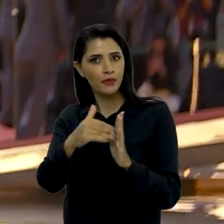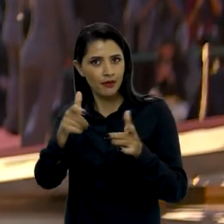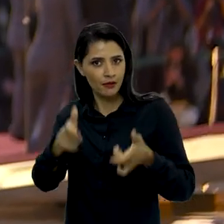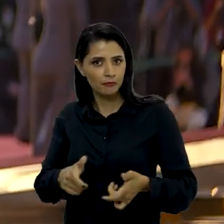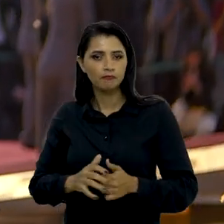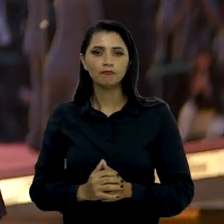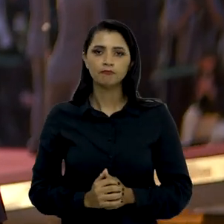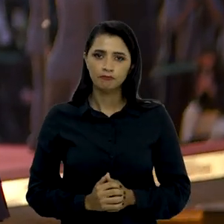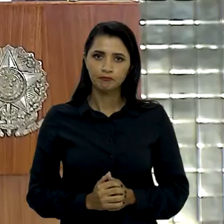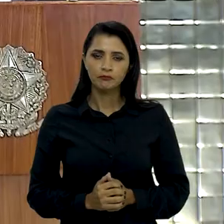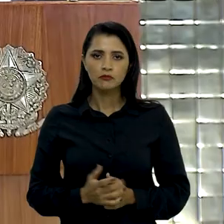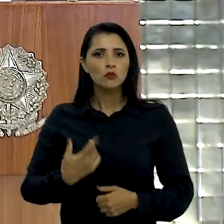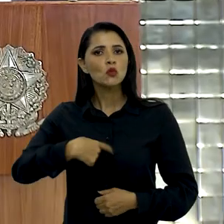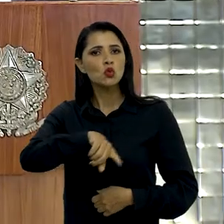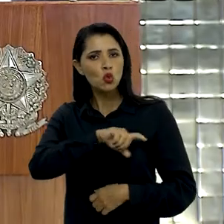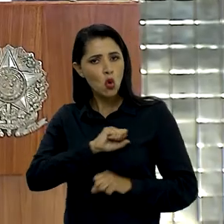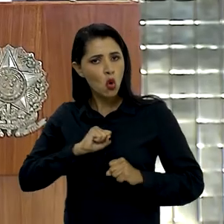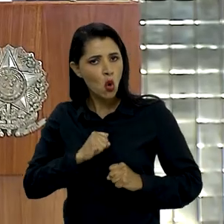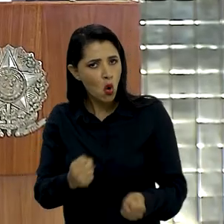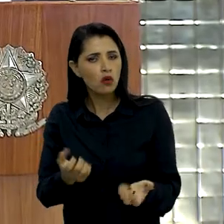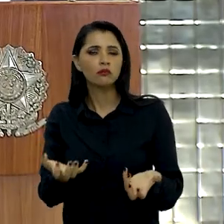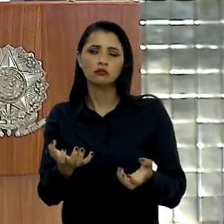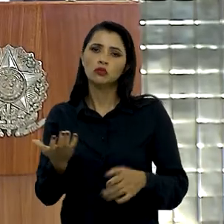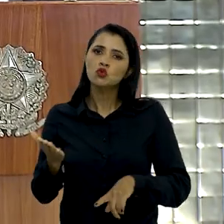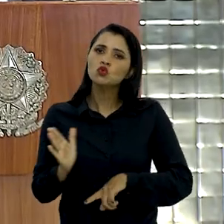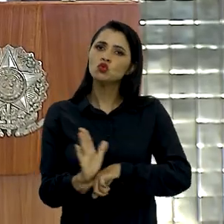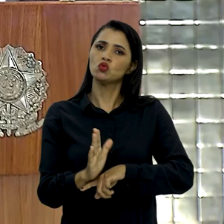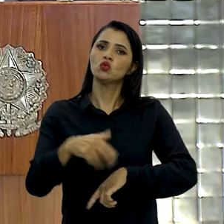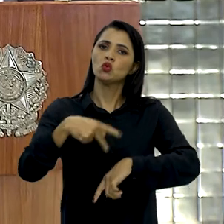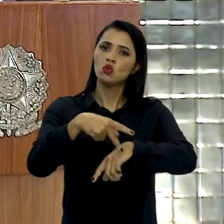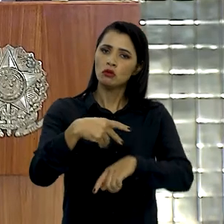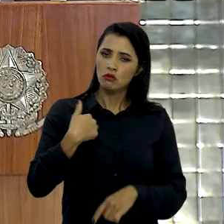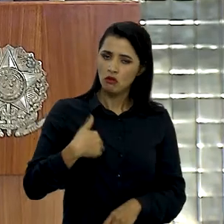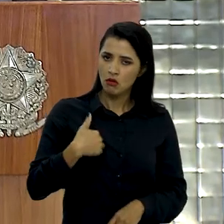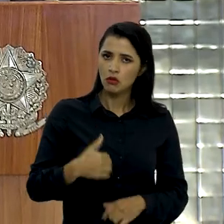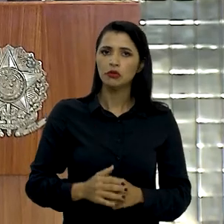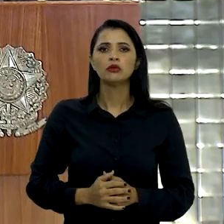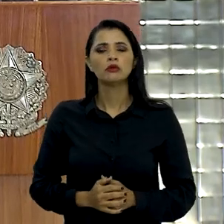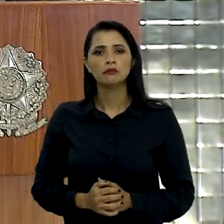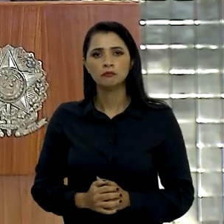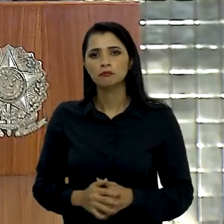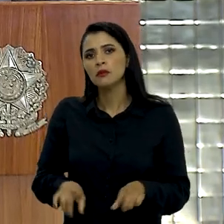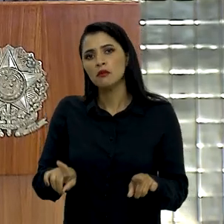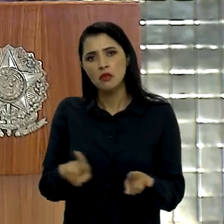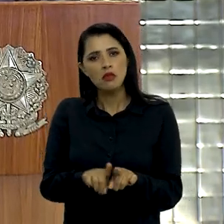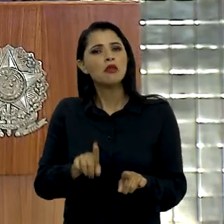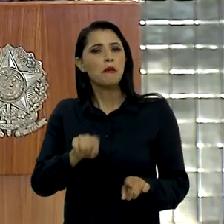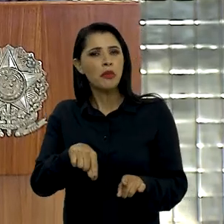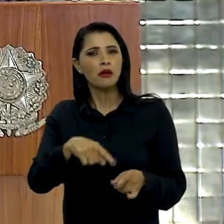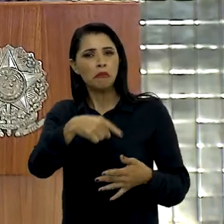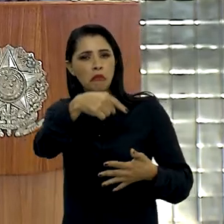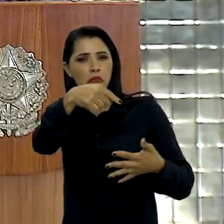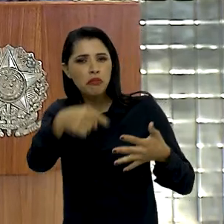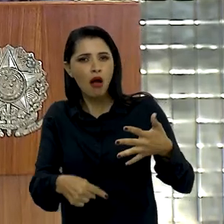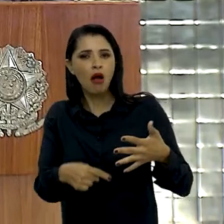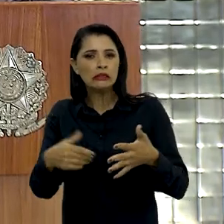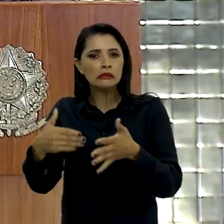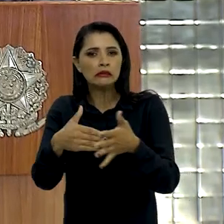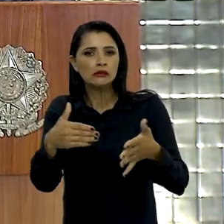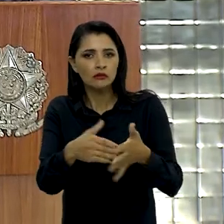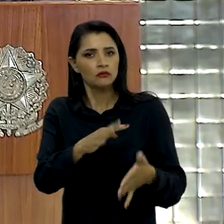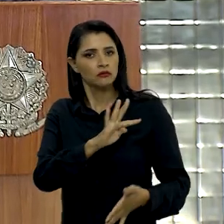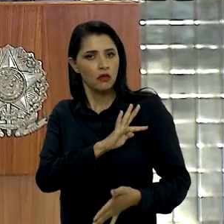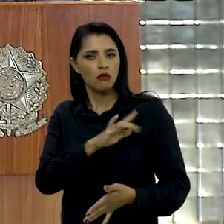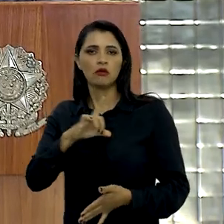Palácio da Alvorada. Nós estamos dispostos a ajudar a Argentina e vencermos as questões